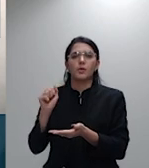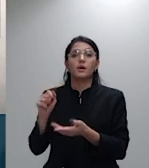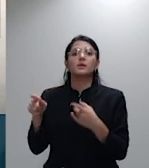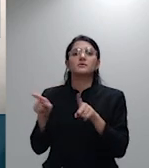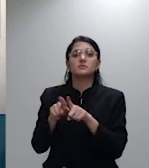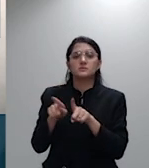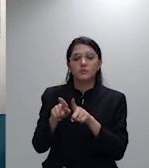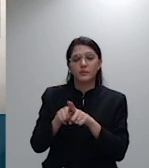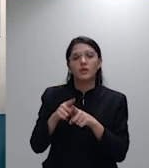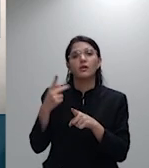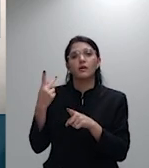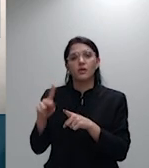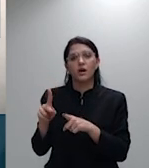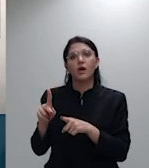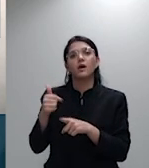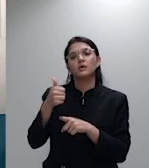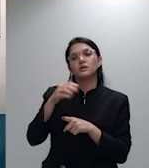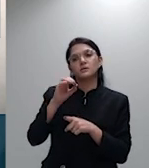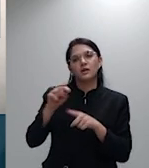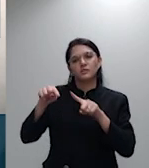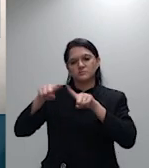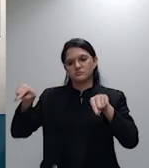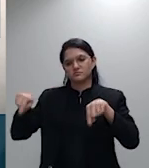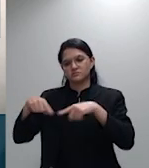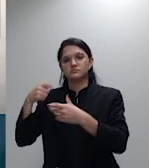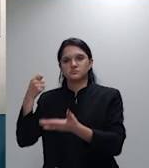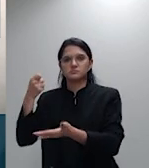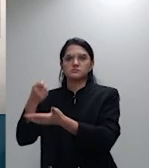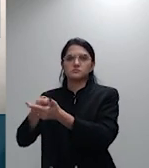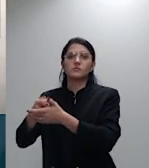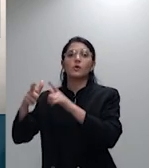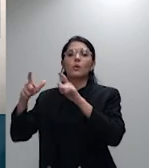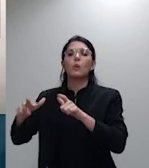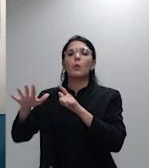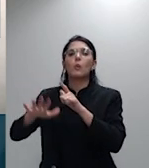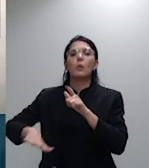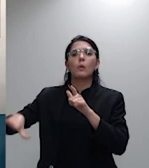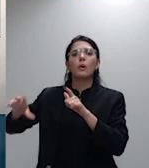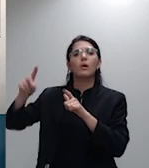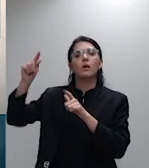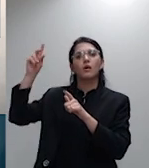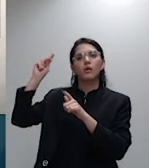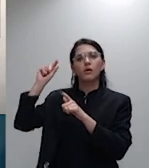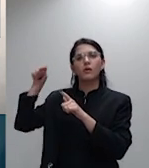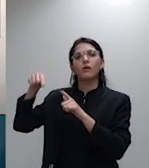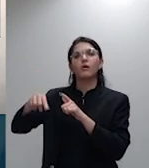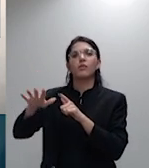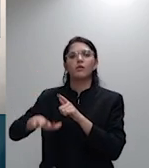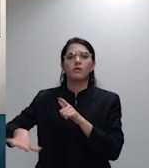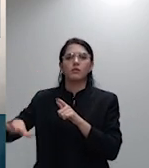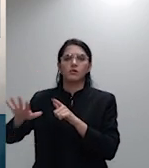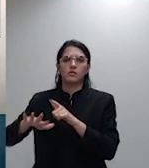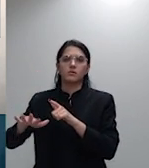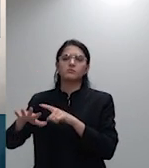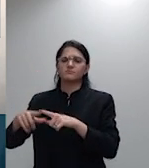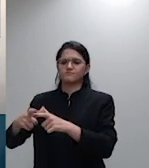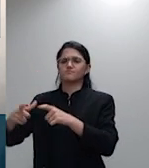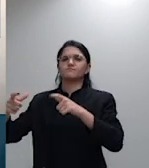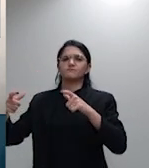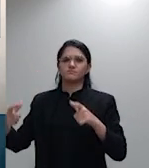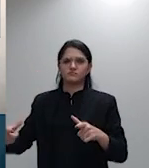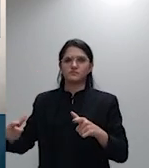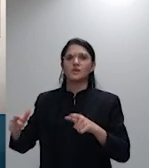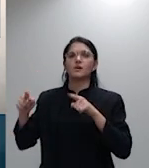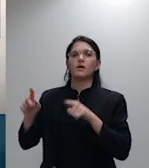localizada em lugar antigamente denominado Potreiro Grande atualmente Vila Formosa em Curitiba que é